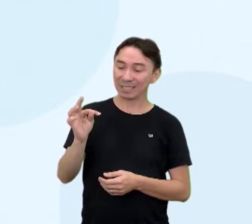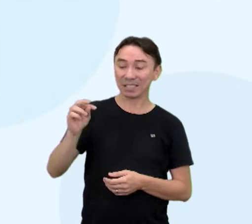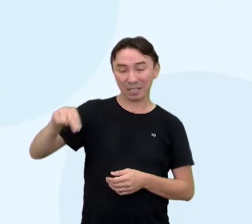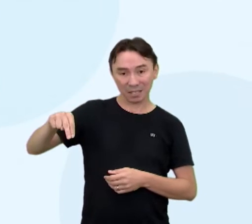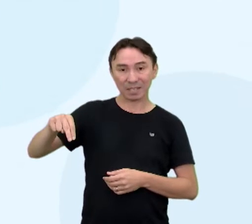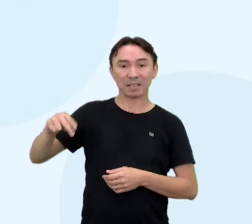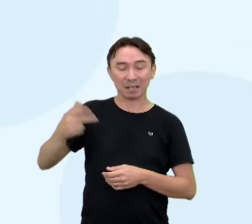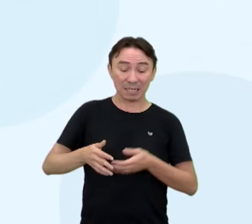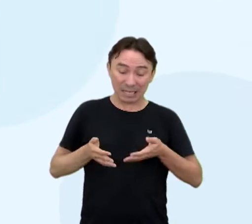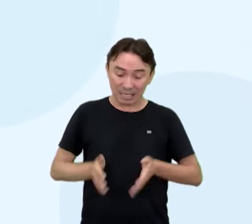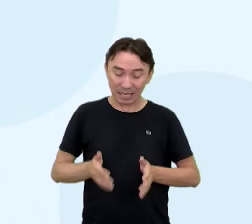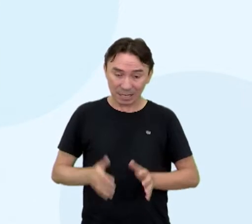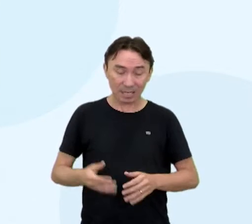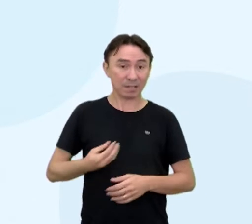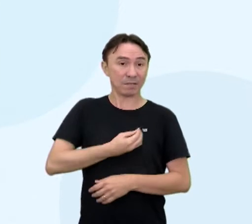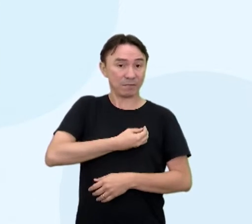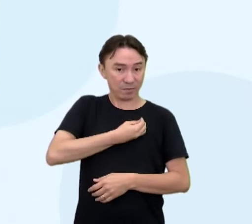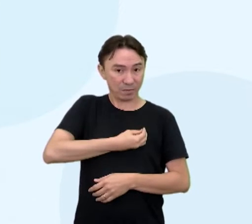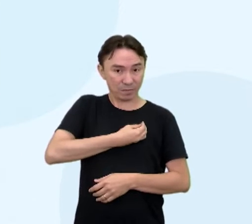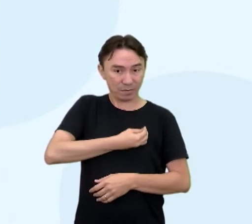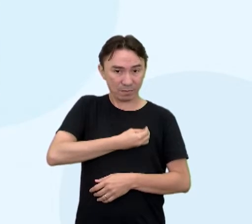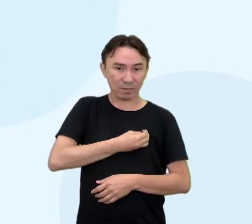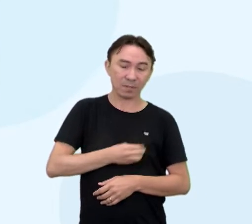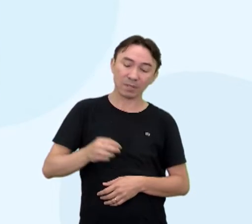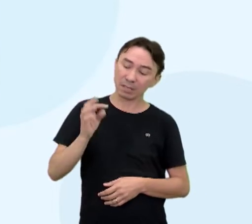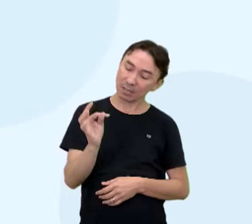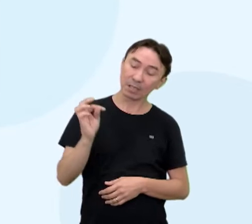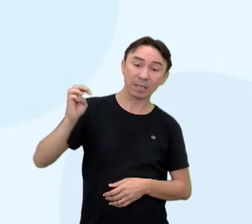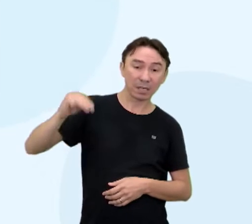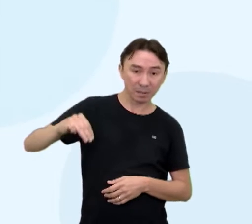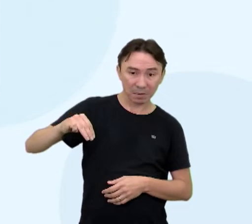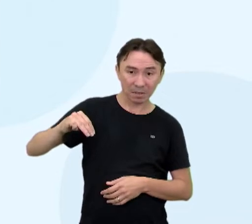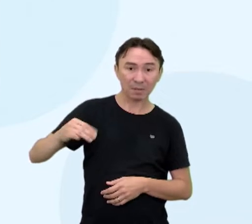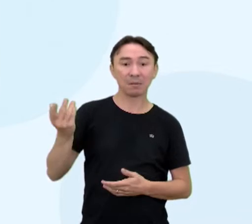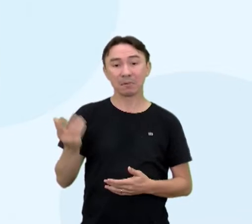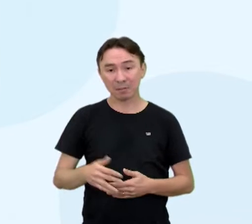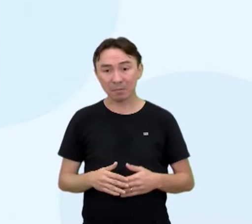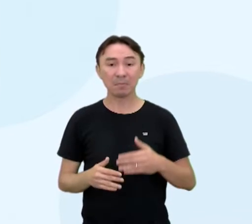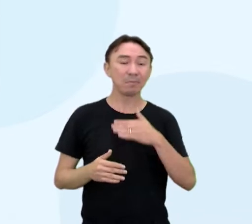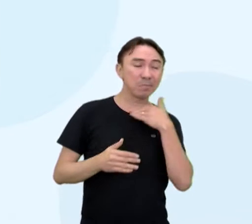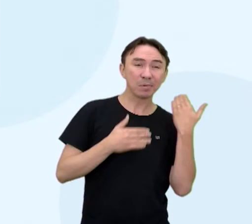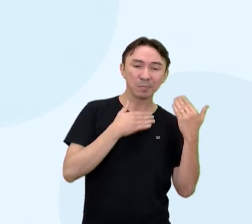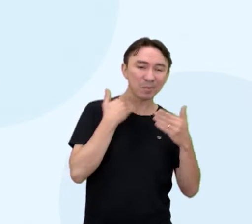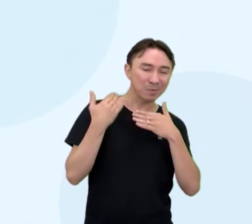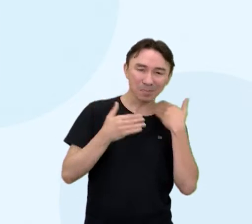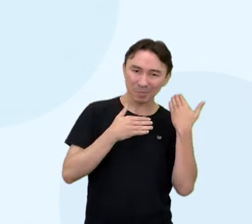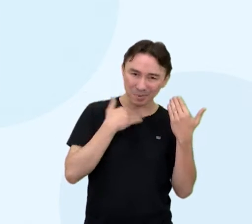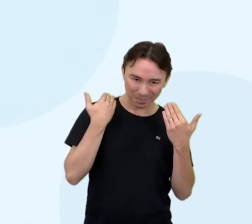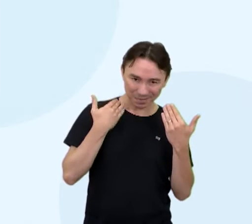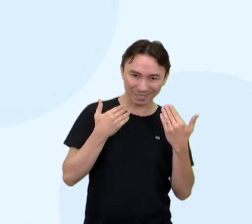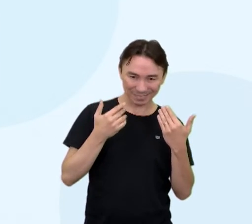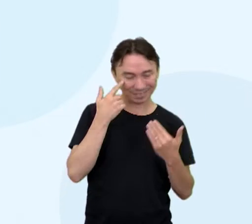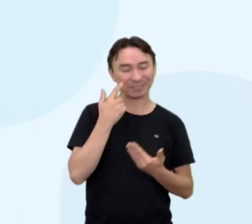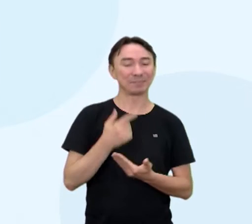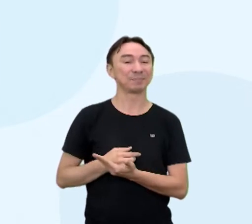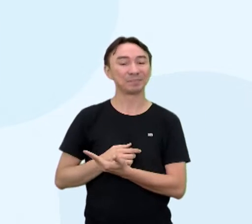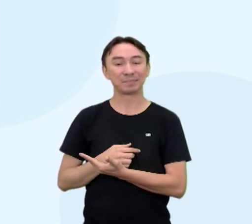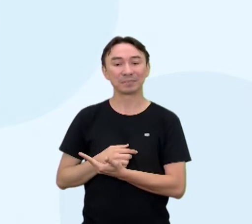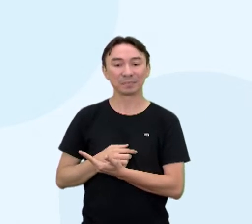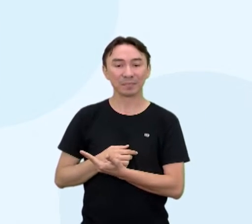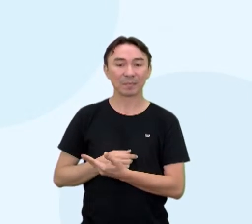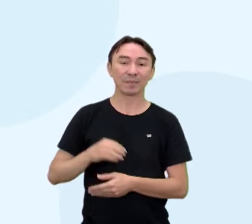pelo número de habitantes. E a taxa de mortalidade, o TM, número de mortes, dividido aí pelo número de habitantes.